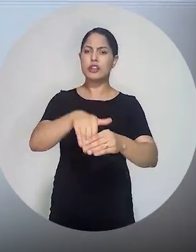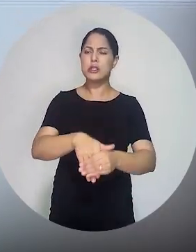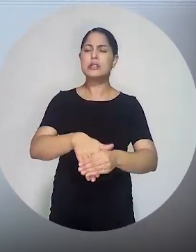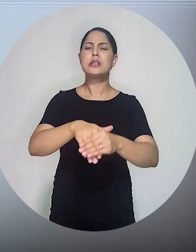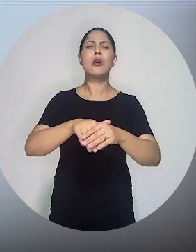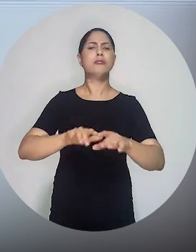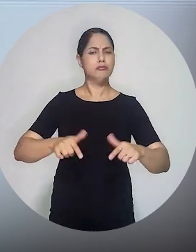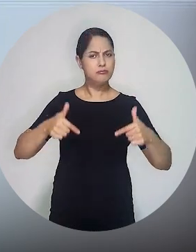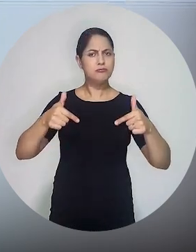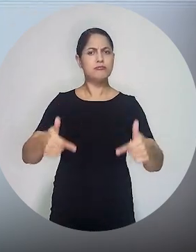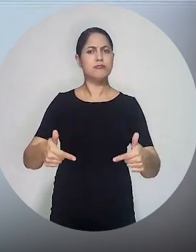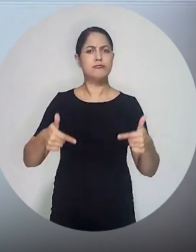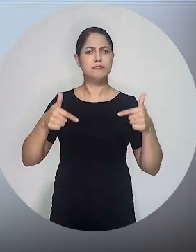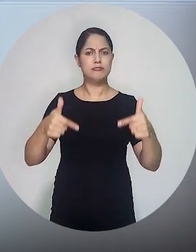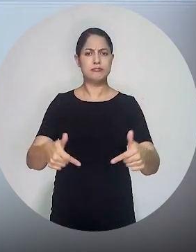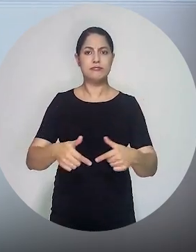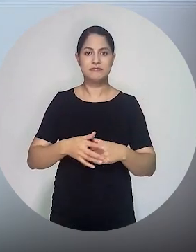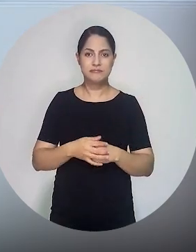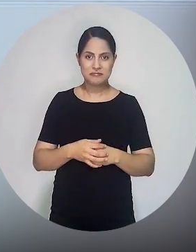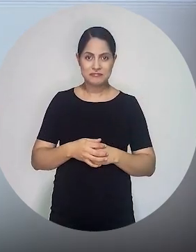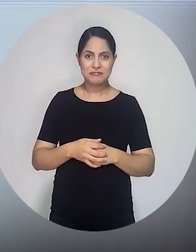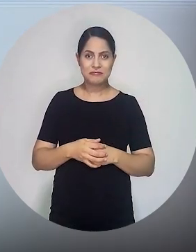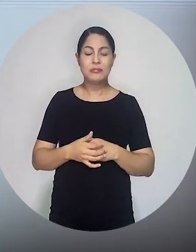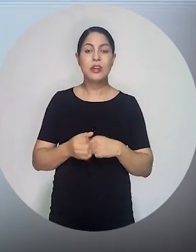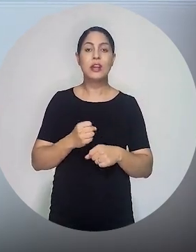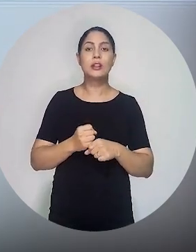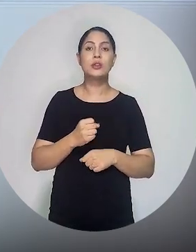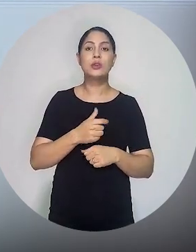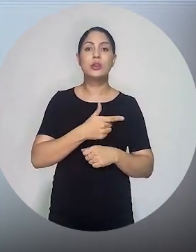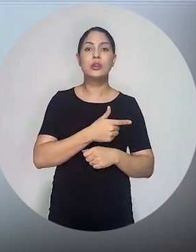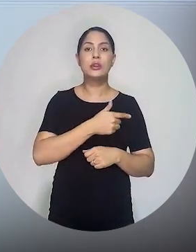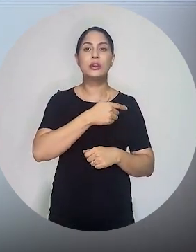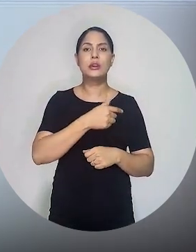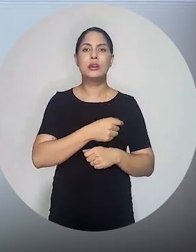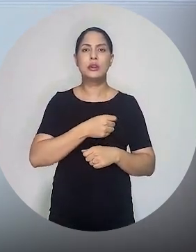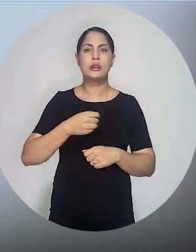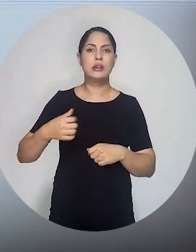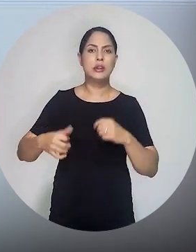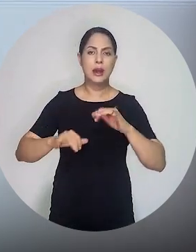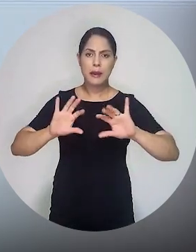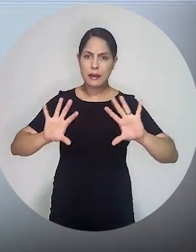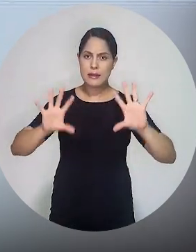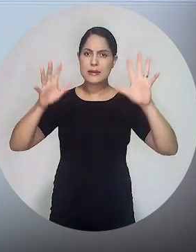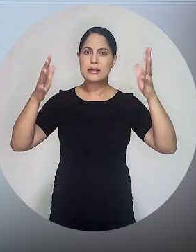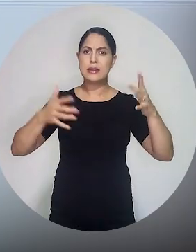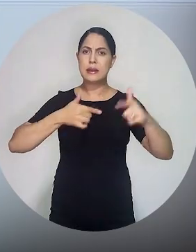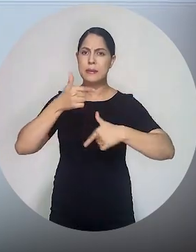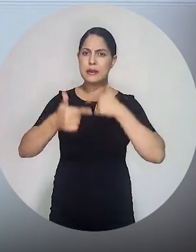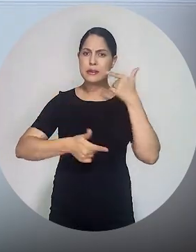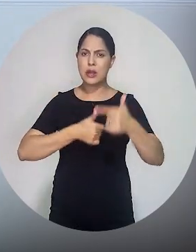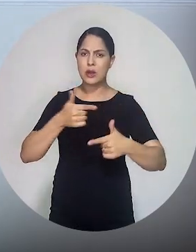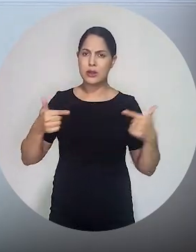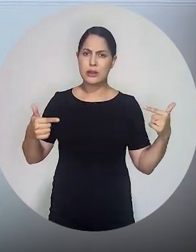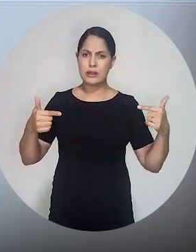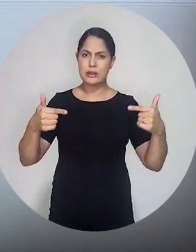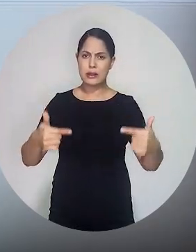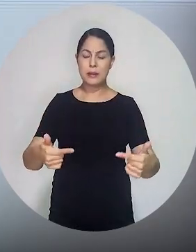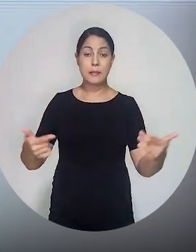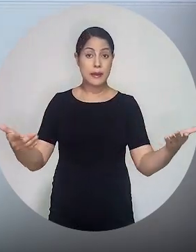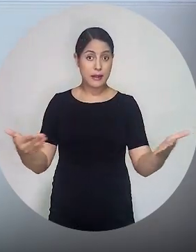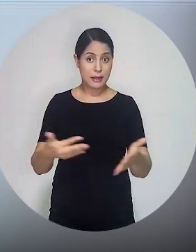eleições diretas. Em 1996, toda a advocacia celebrou a criação das urnas eletrônicas e